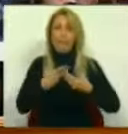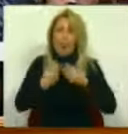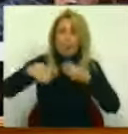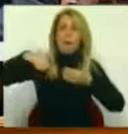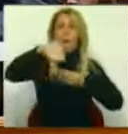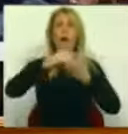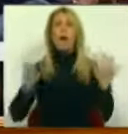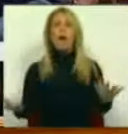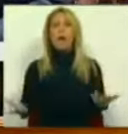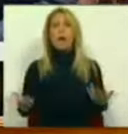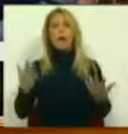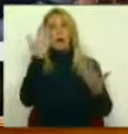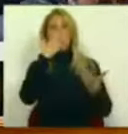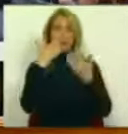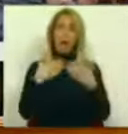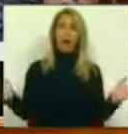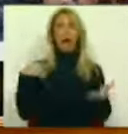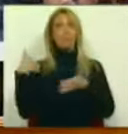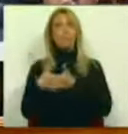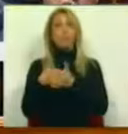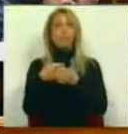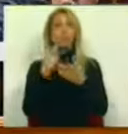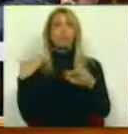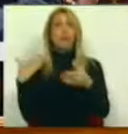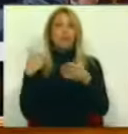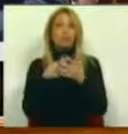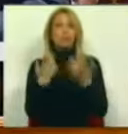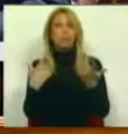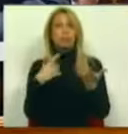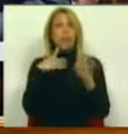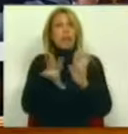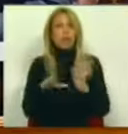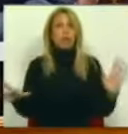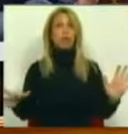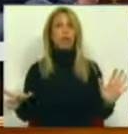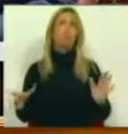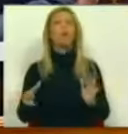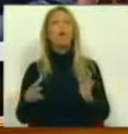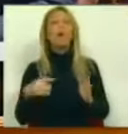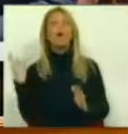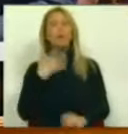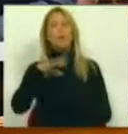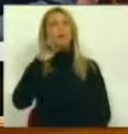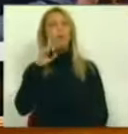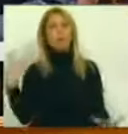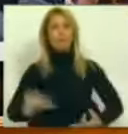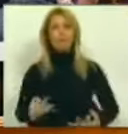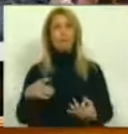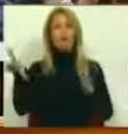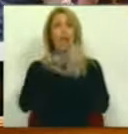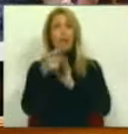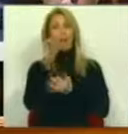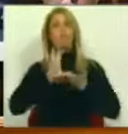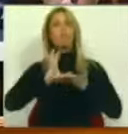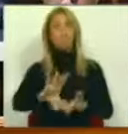já que se abre este processo legislativo. Nós bem temos defendido que uma lei de financiamento dos partidos